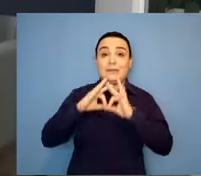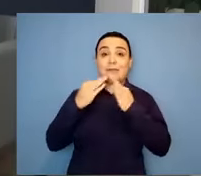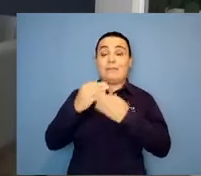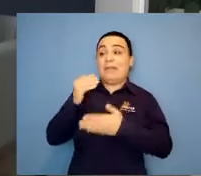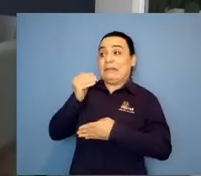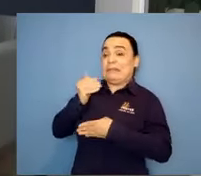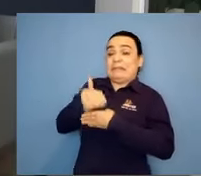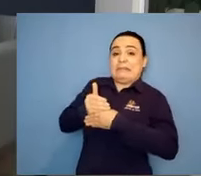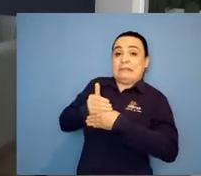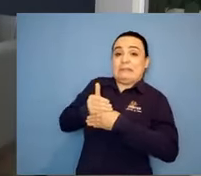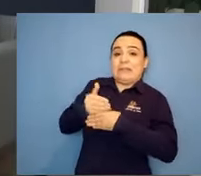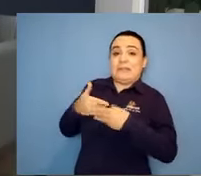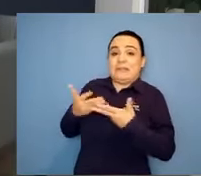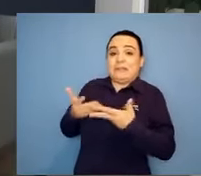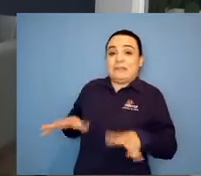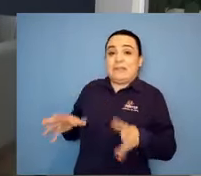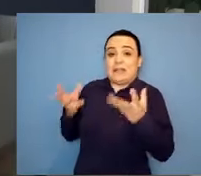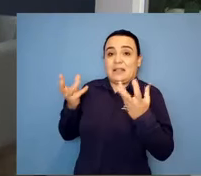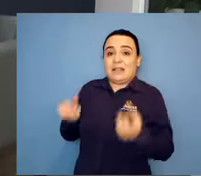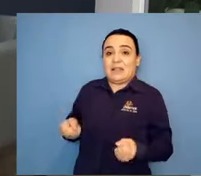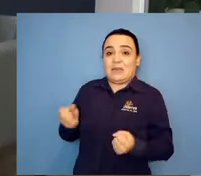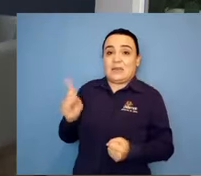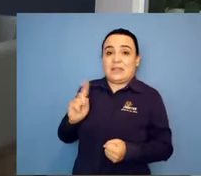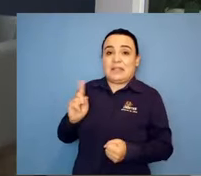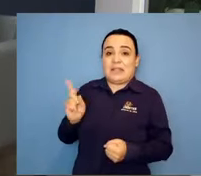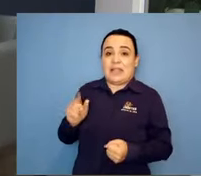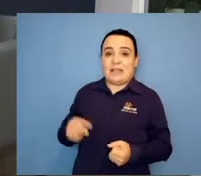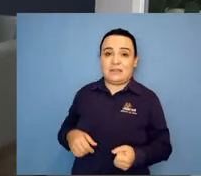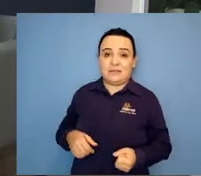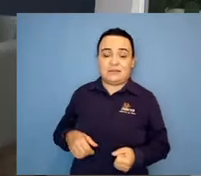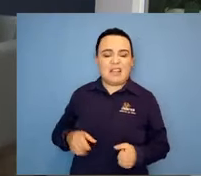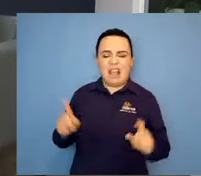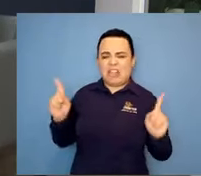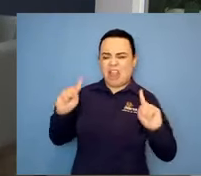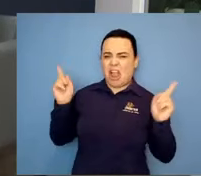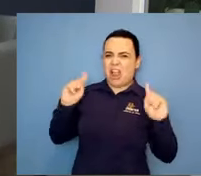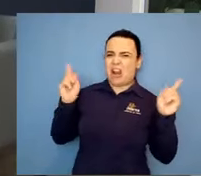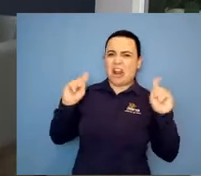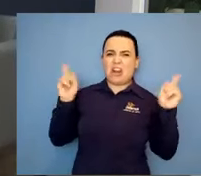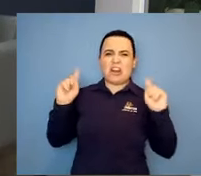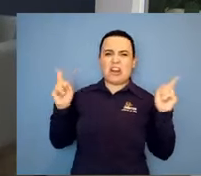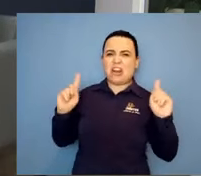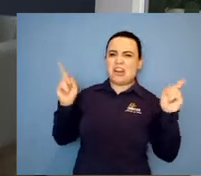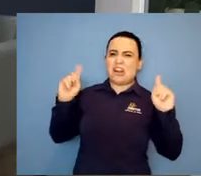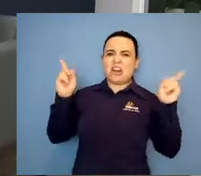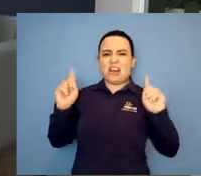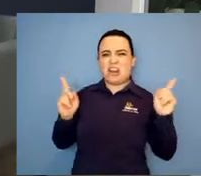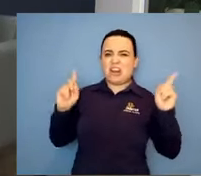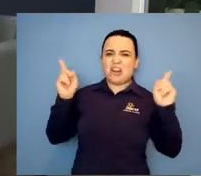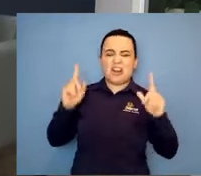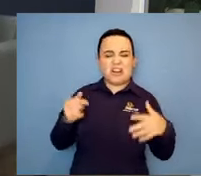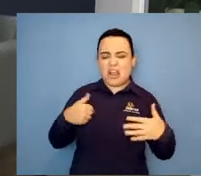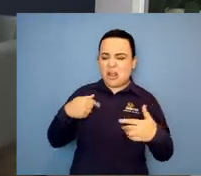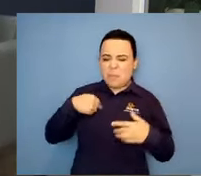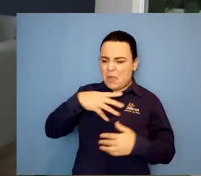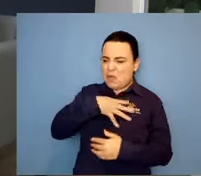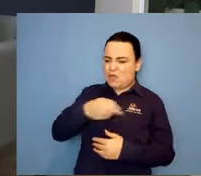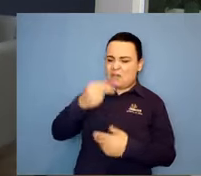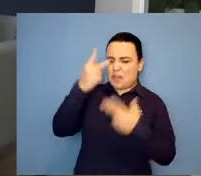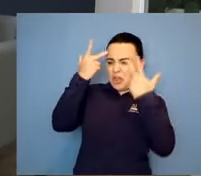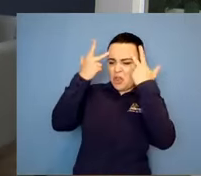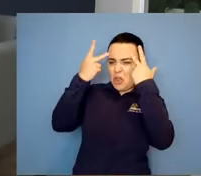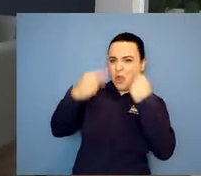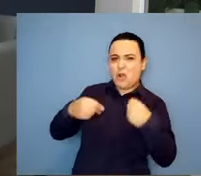a negação. A primeira reação é a negação. É a negação. Não, meu filho, está normal. que você está dizendo? Mas, de alguma forma, a gente tem que